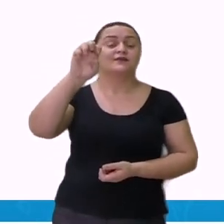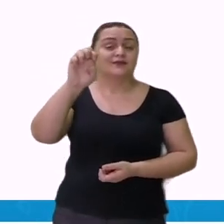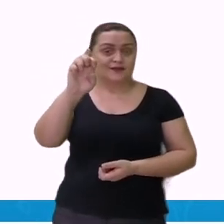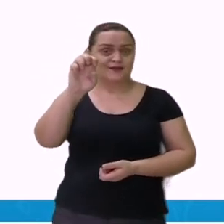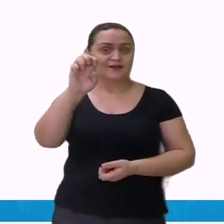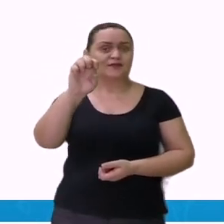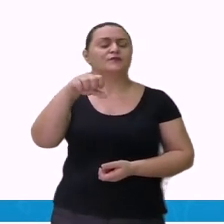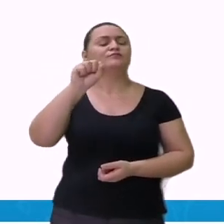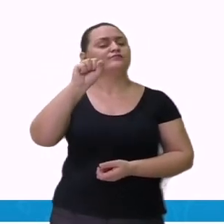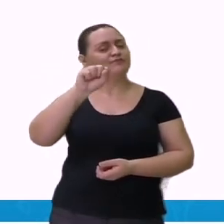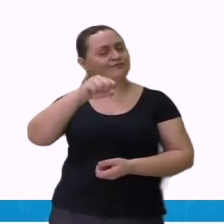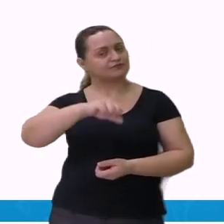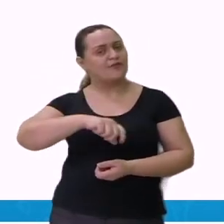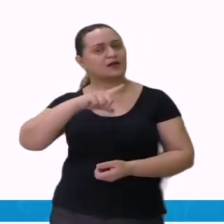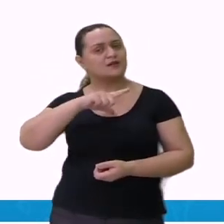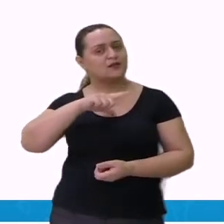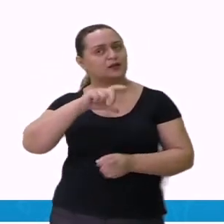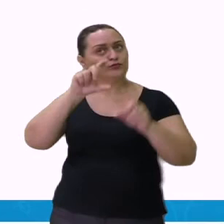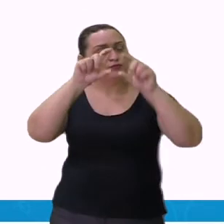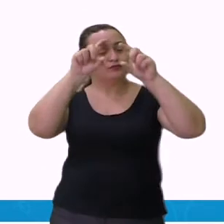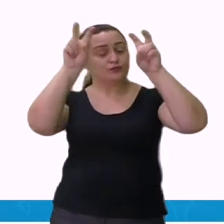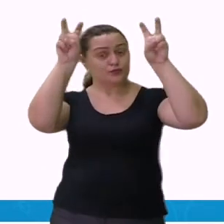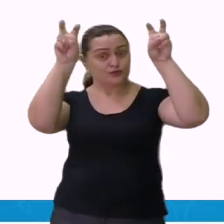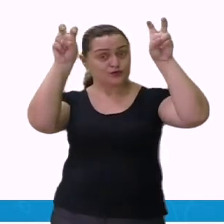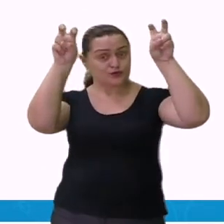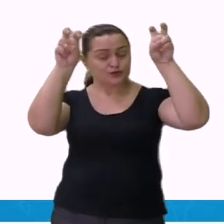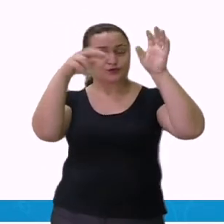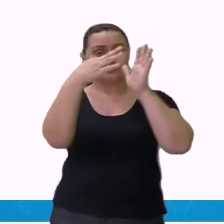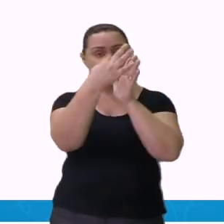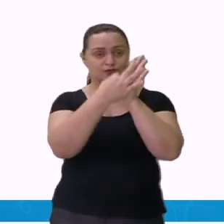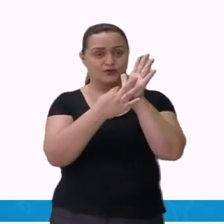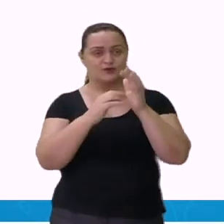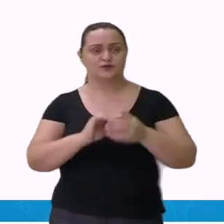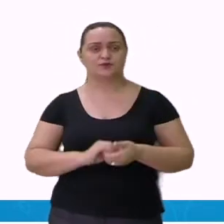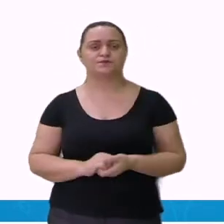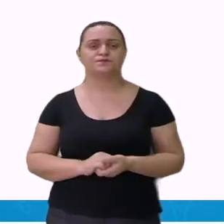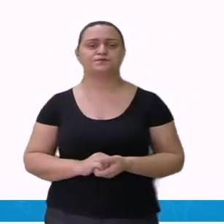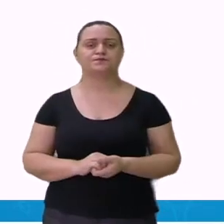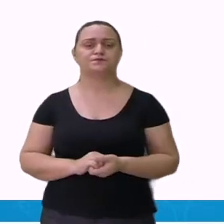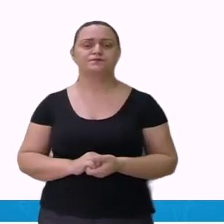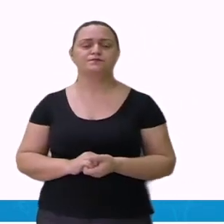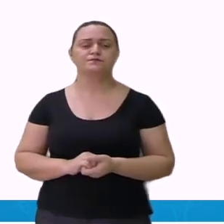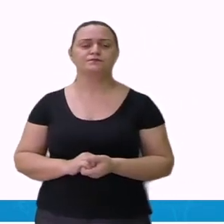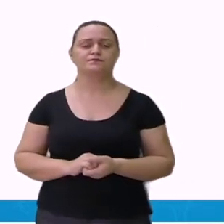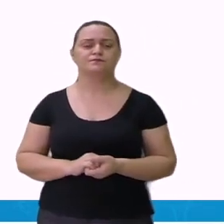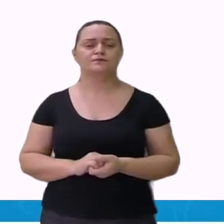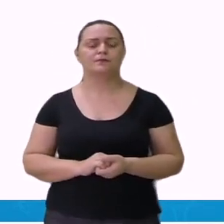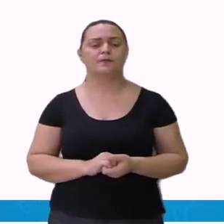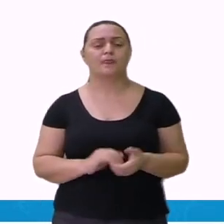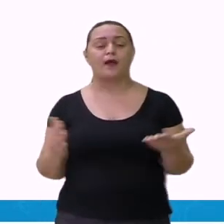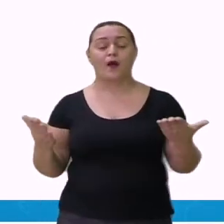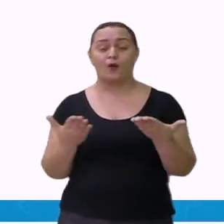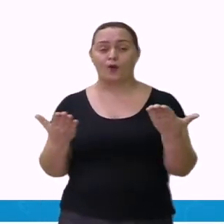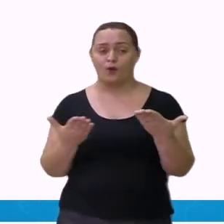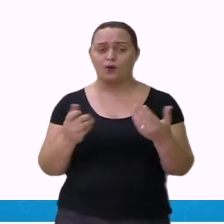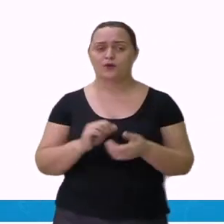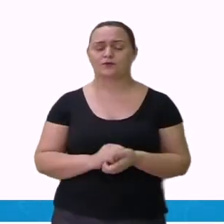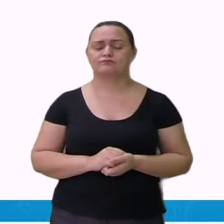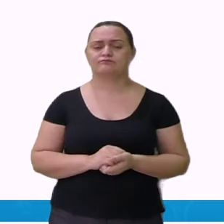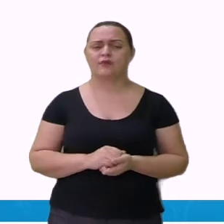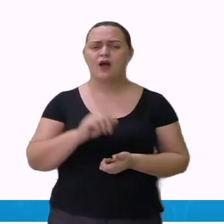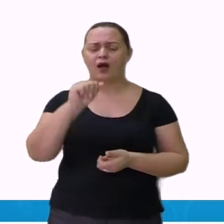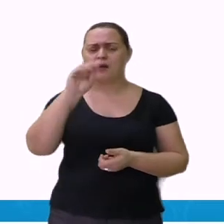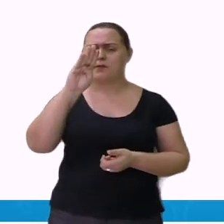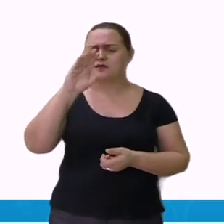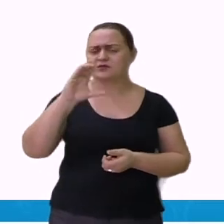está presente lá no título do texto. Segunda questão. Assinale a alternativa em